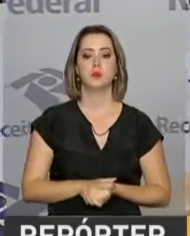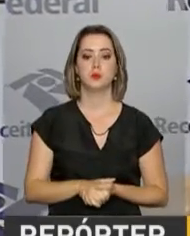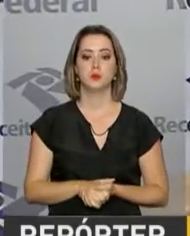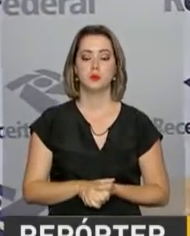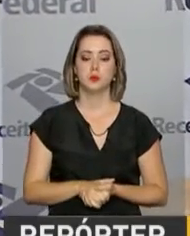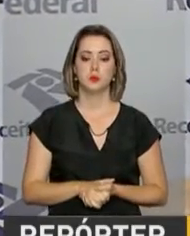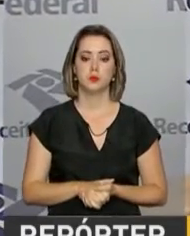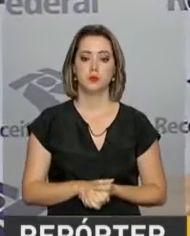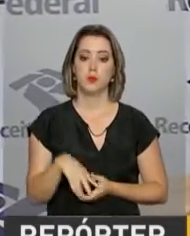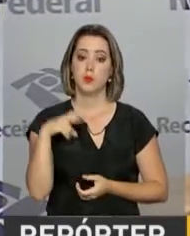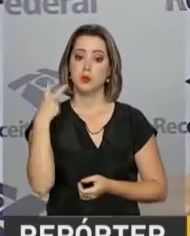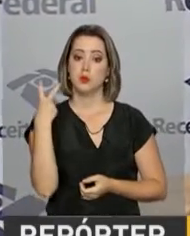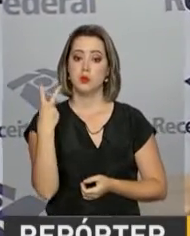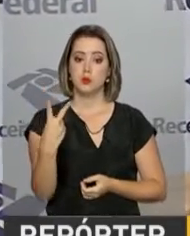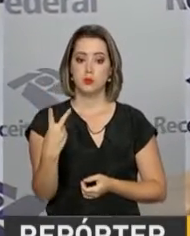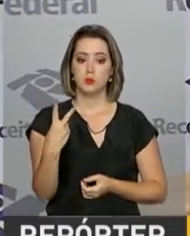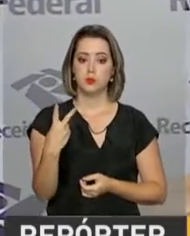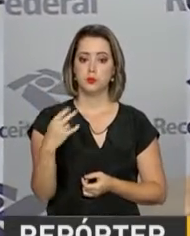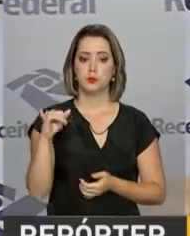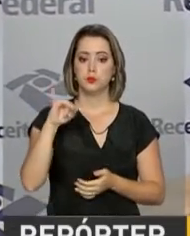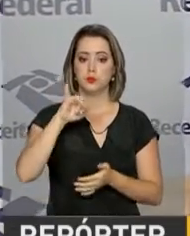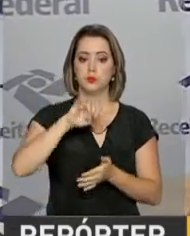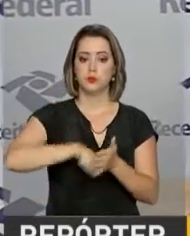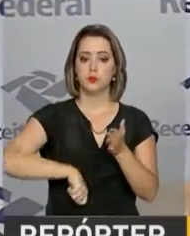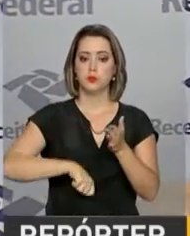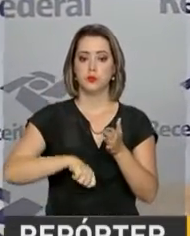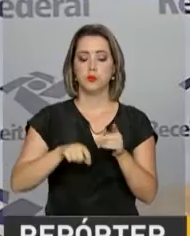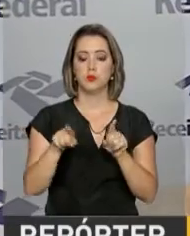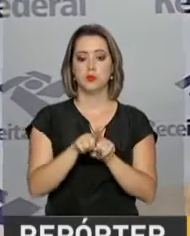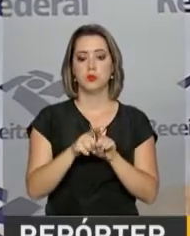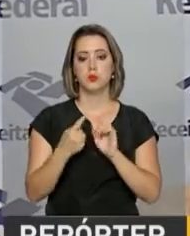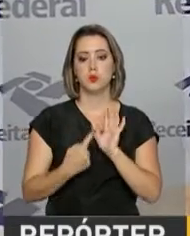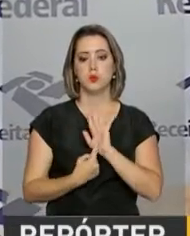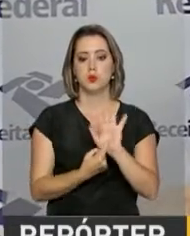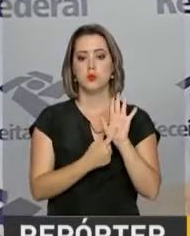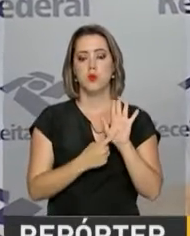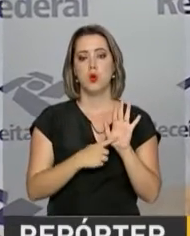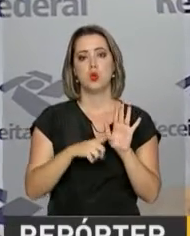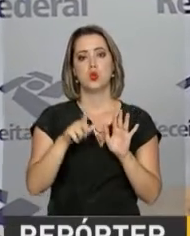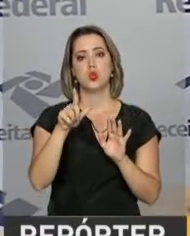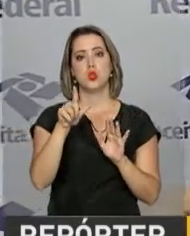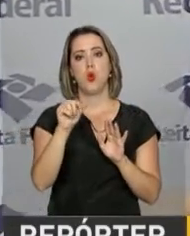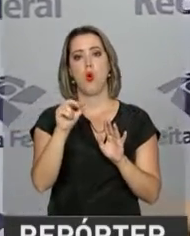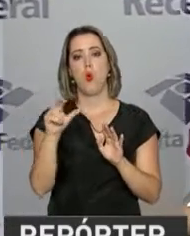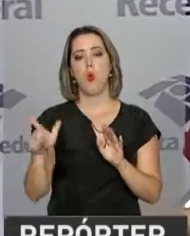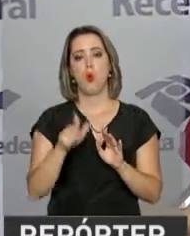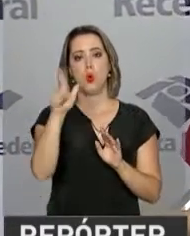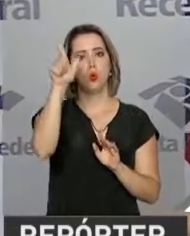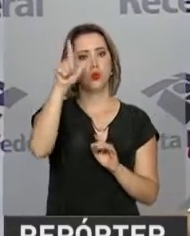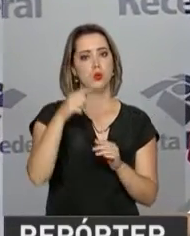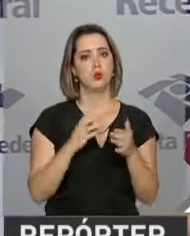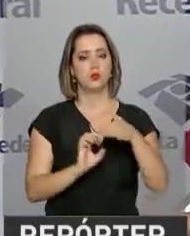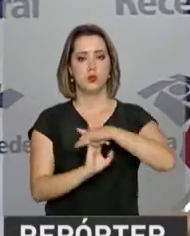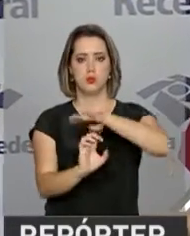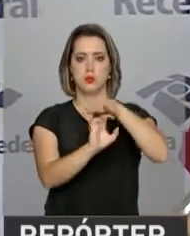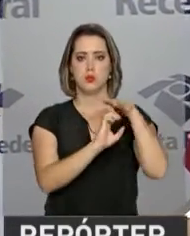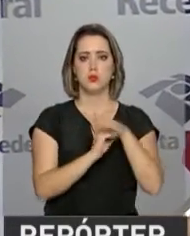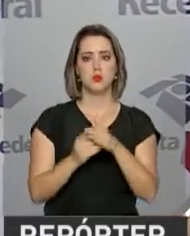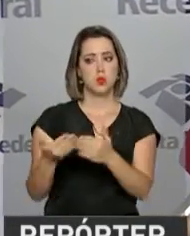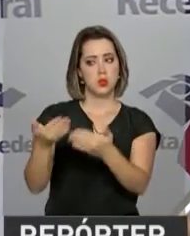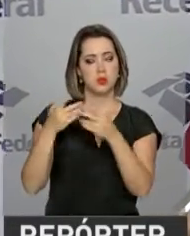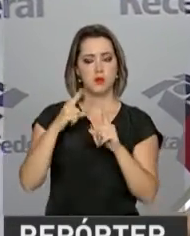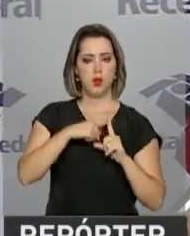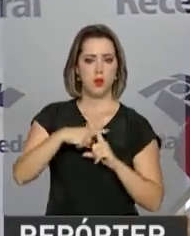Esses dois tributos, que refletem a perspectiva de realização de lucros das empresas, vieram com um sinal bastante positivo. Nós